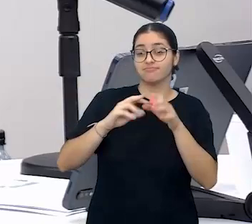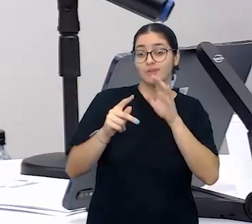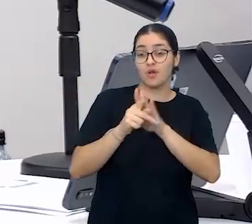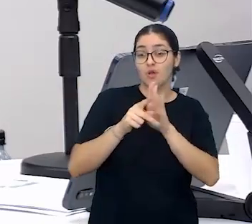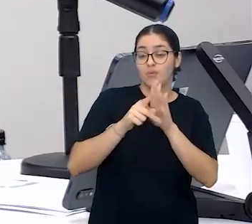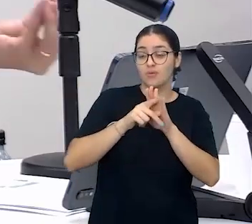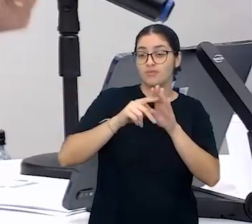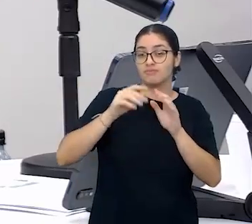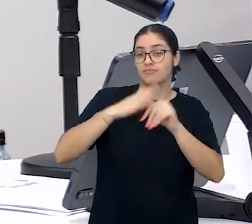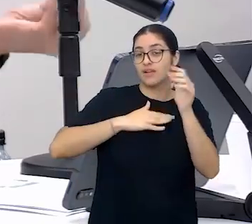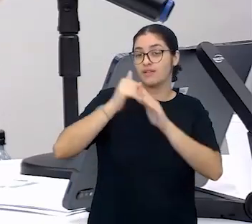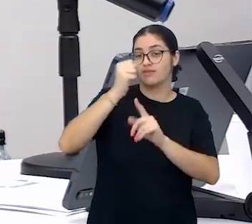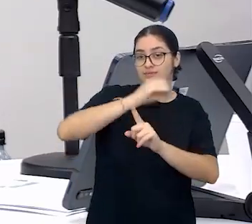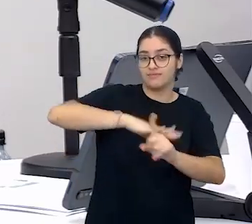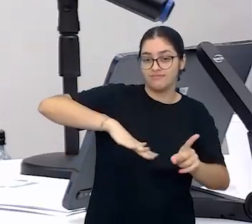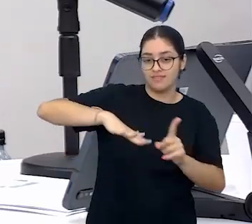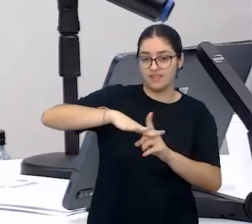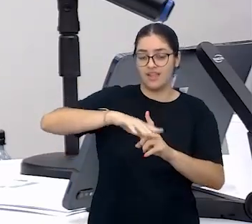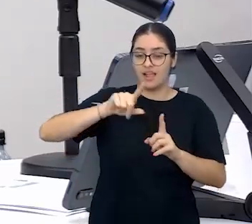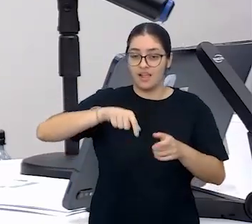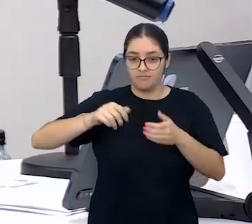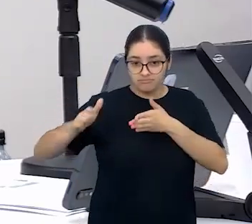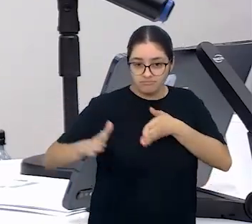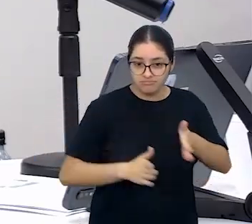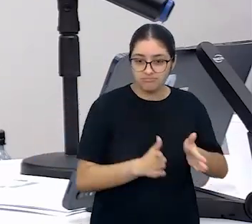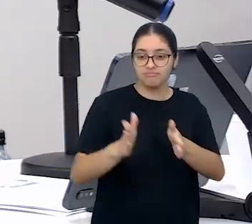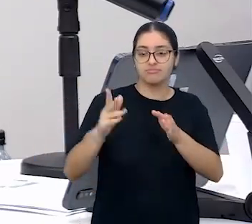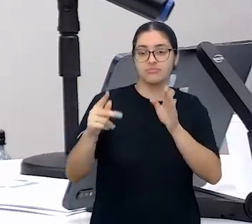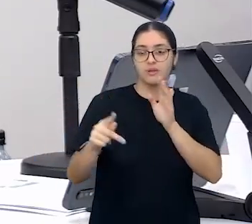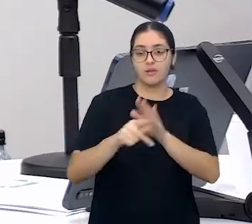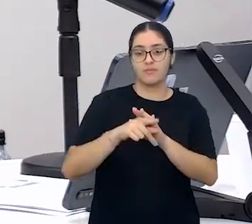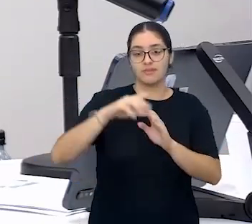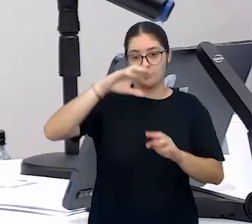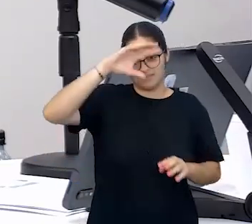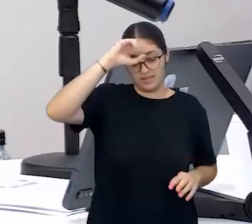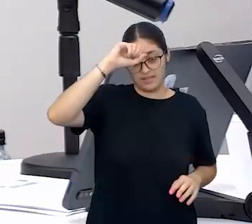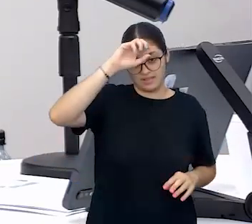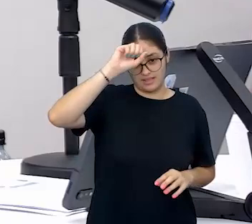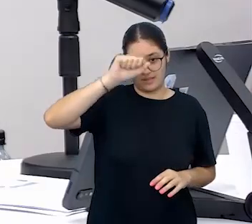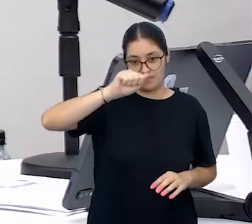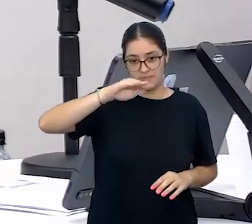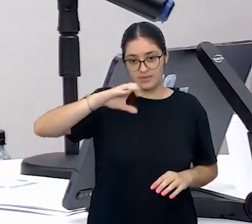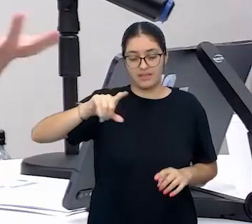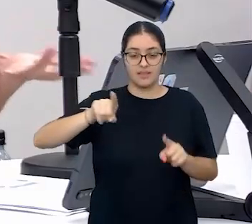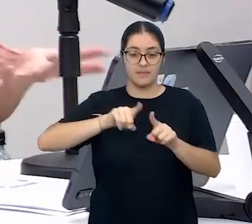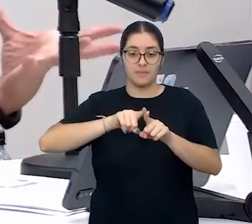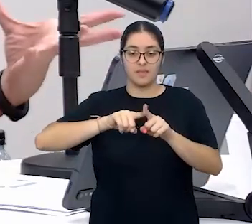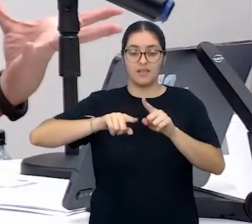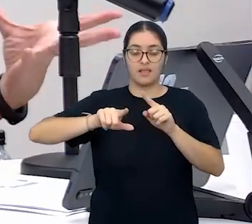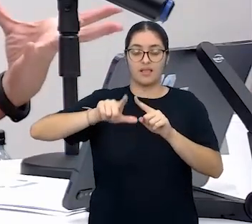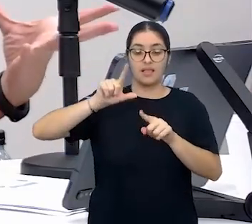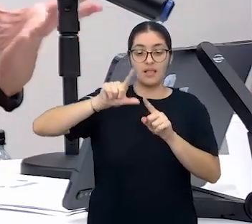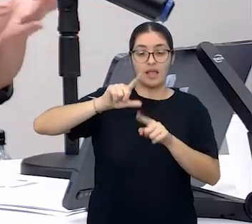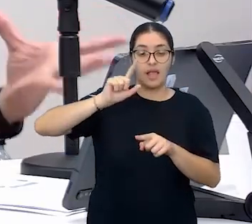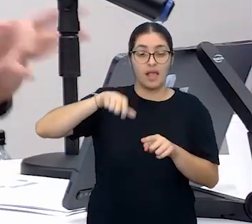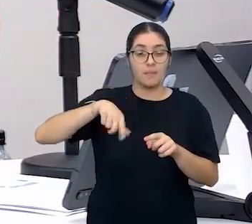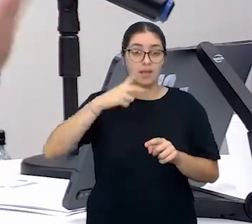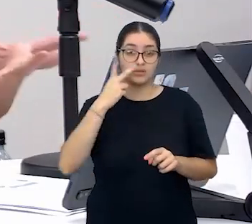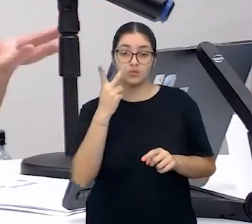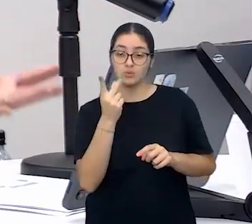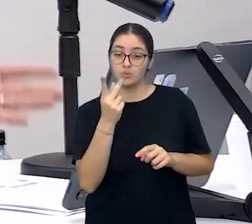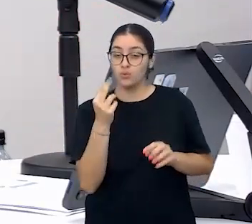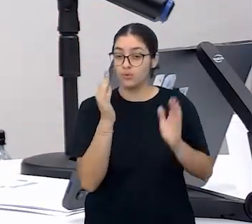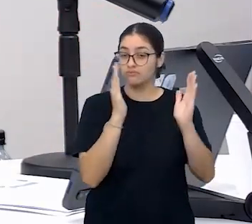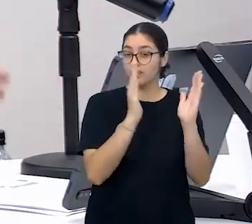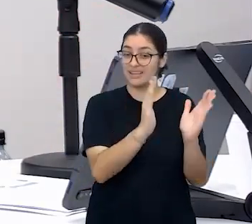sociais, que é o que a gente direciona em relação à alfabetização e ao letramento. São dois processos, né? Mas